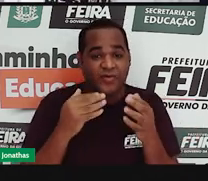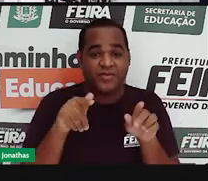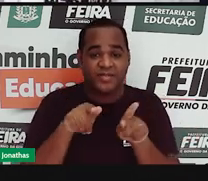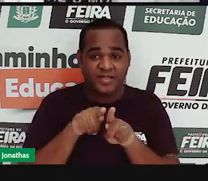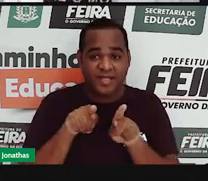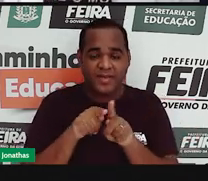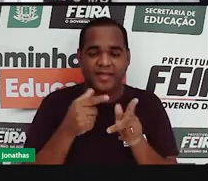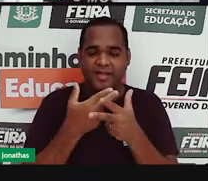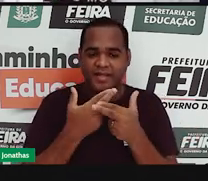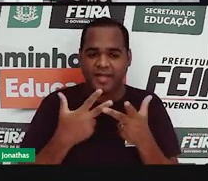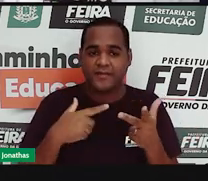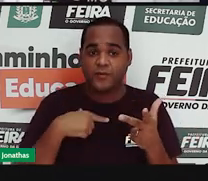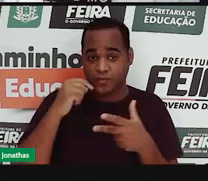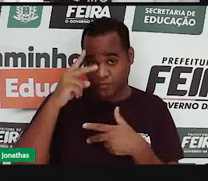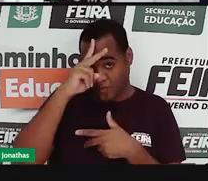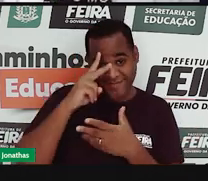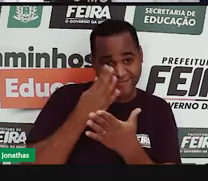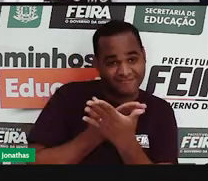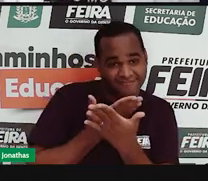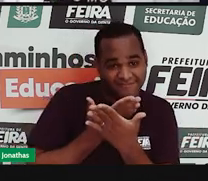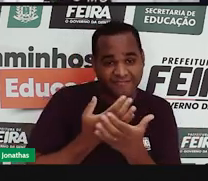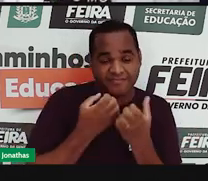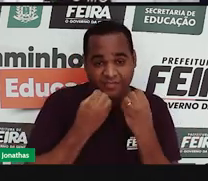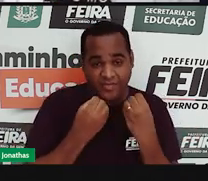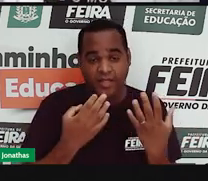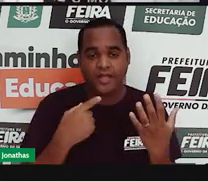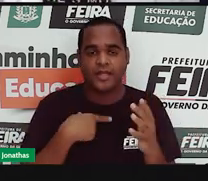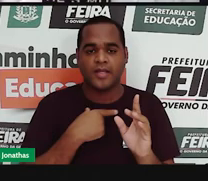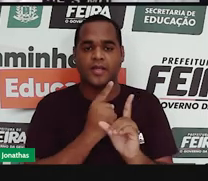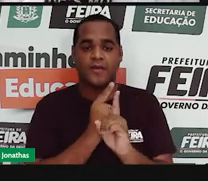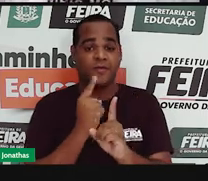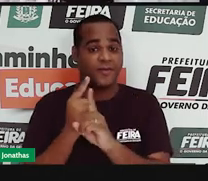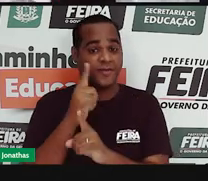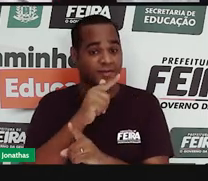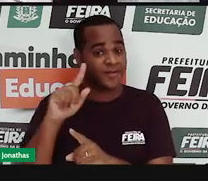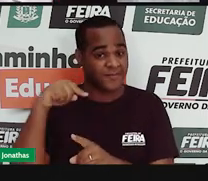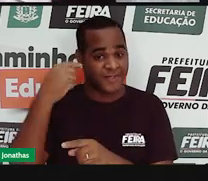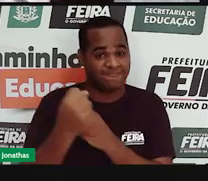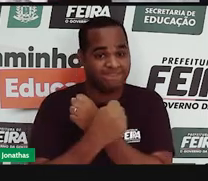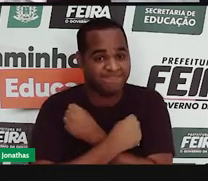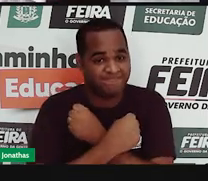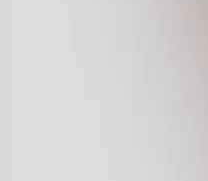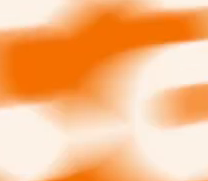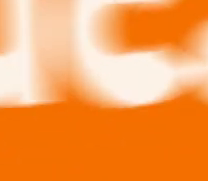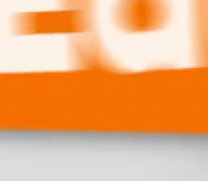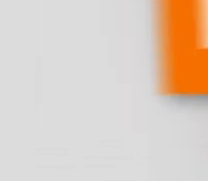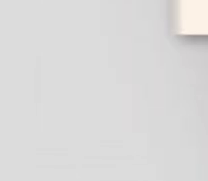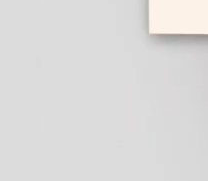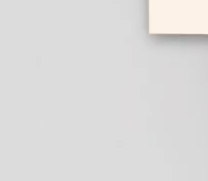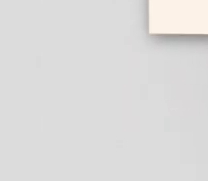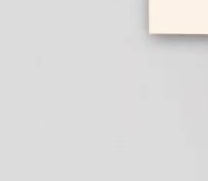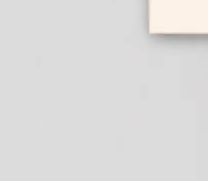continuem estudando história e desejo encontrá-los aqui semana que vem. Um abraço. Obrigado.